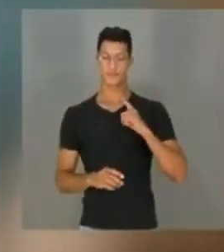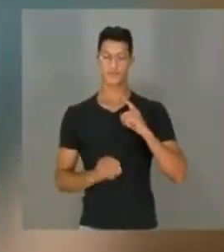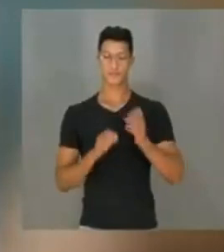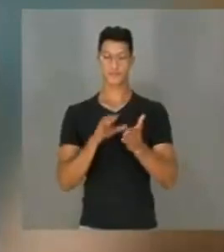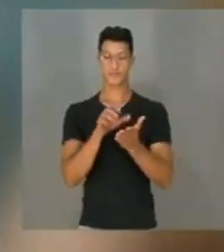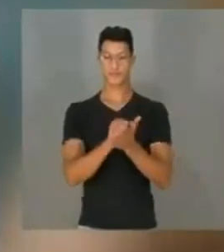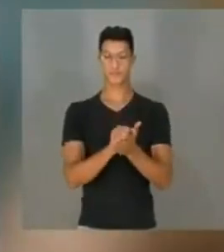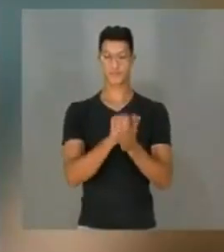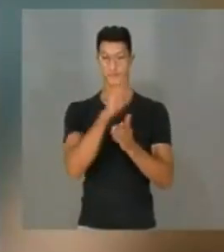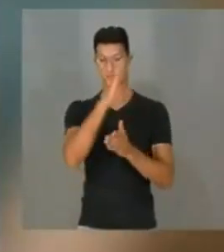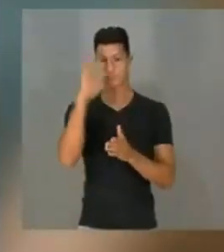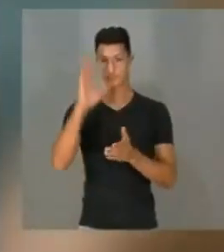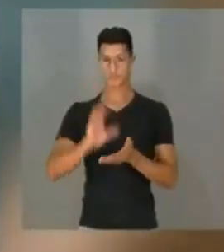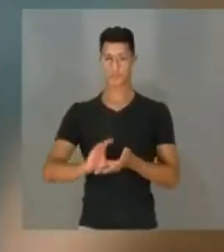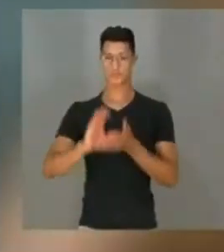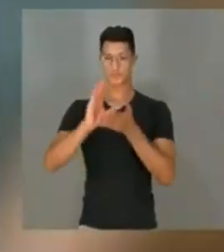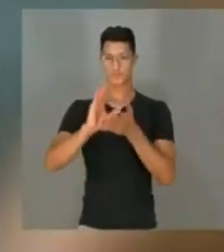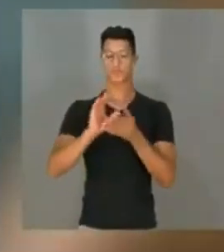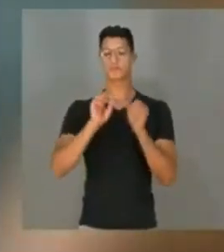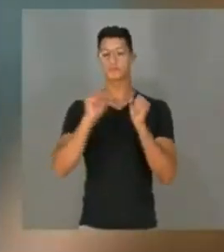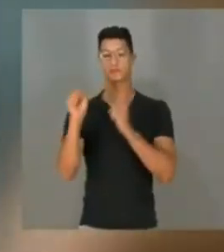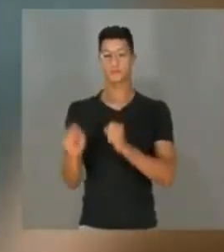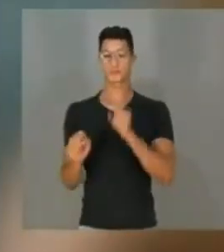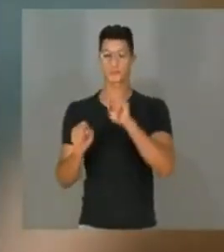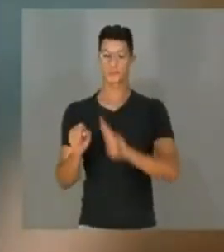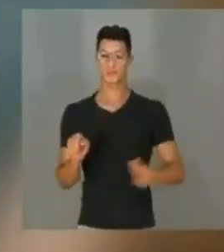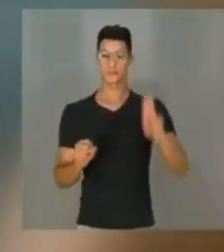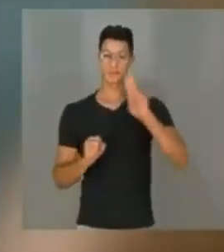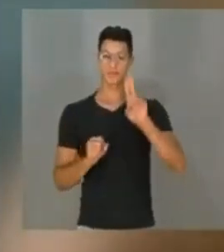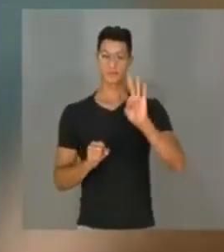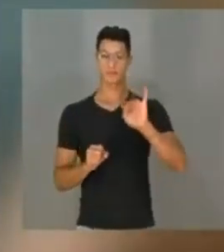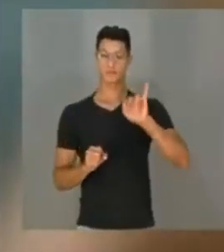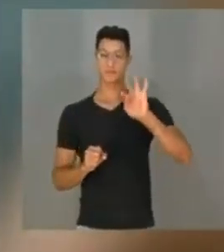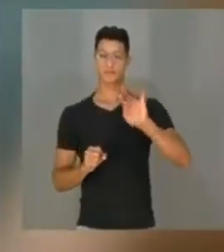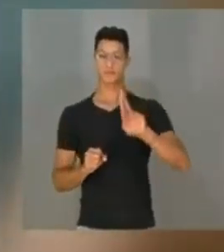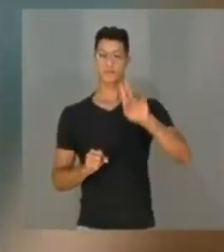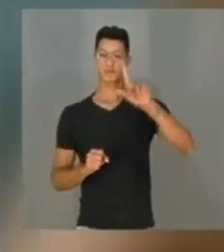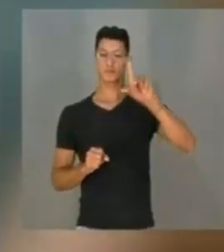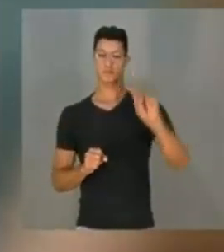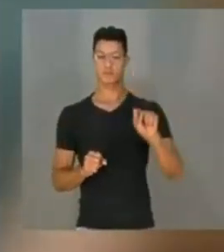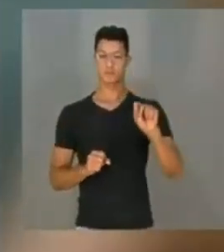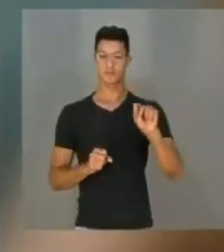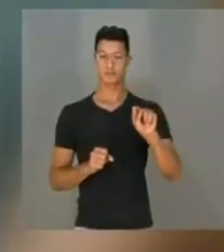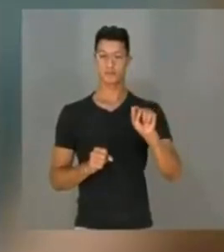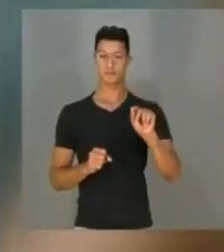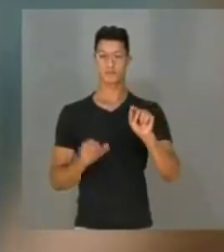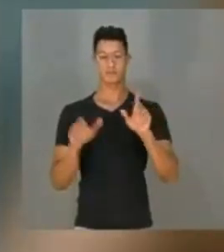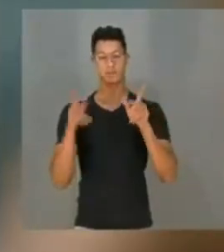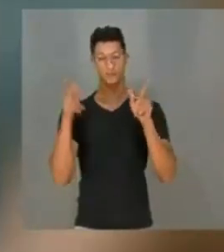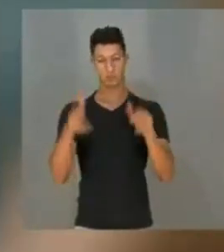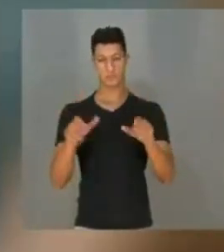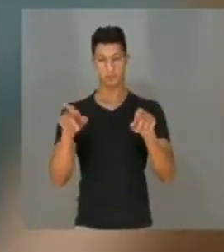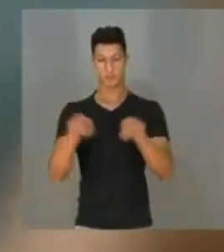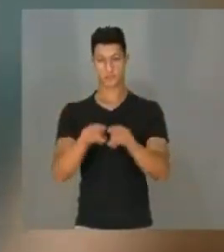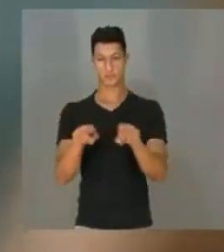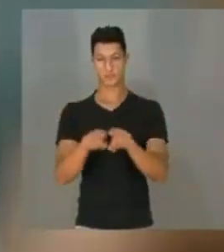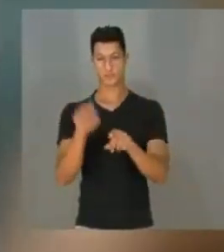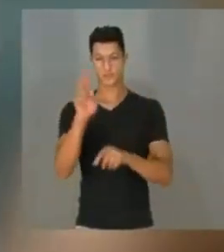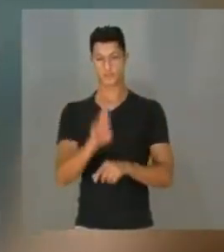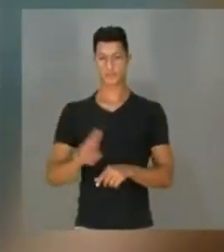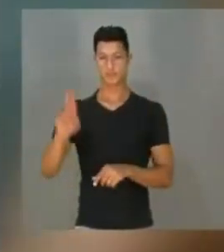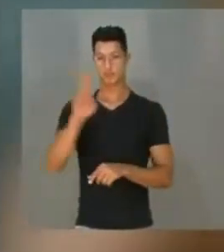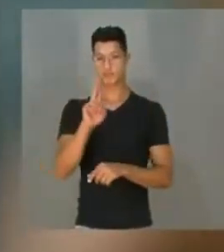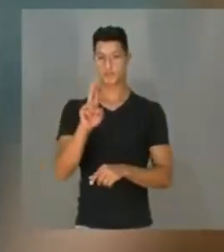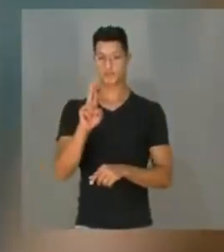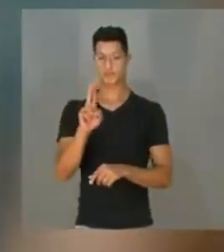registro atual no Conselho podem usar os títulos mencionados, assim como usar o título,